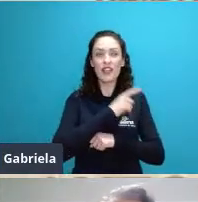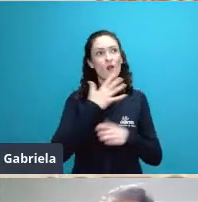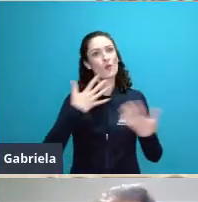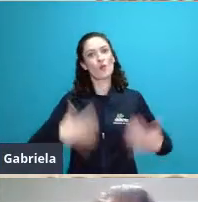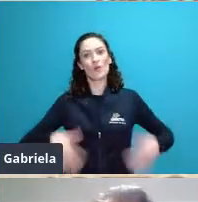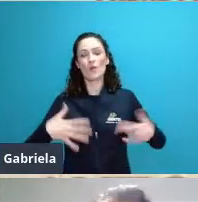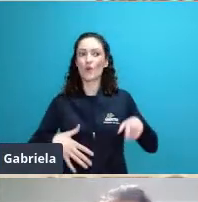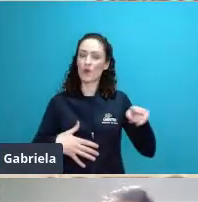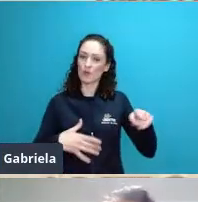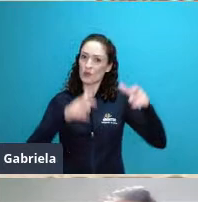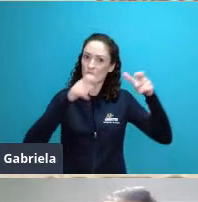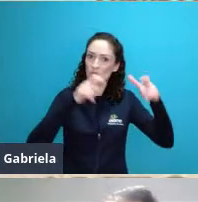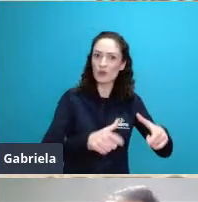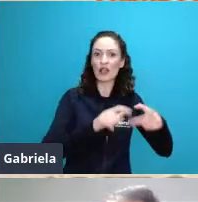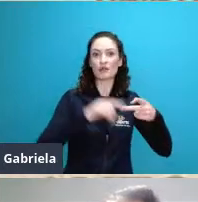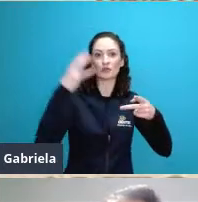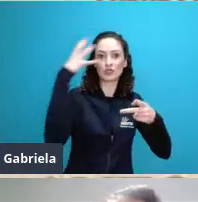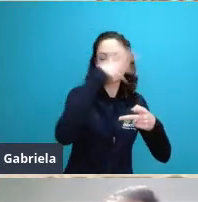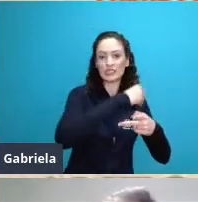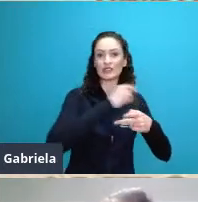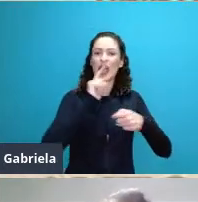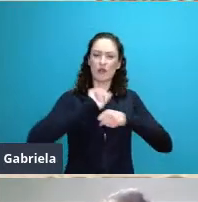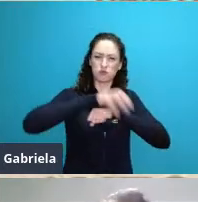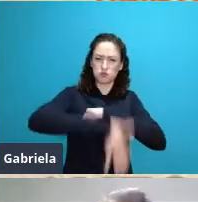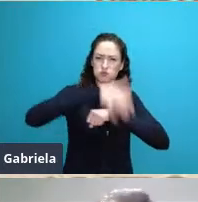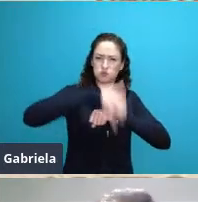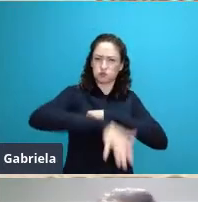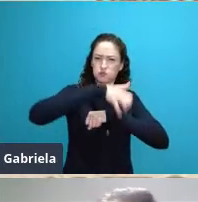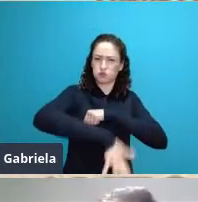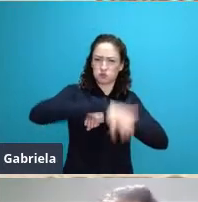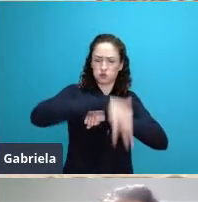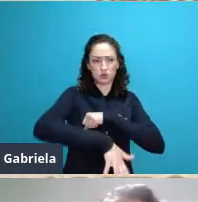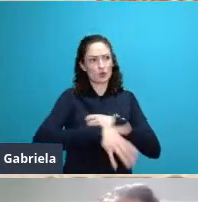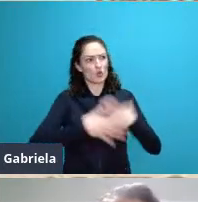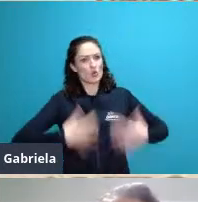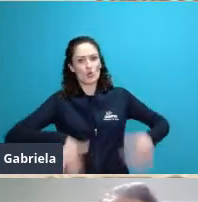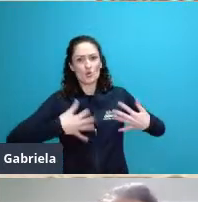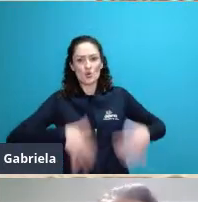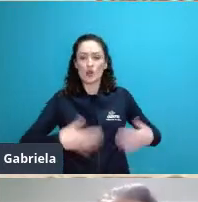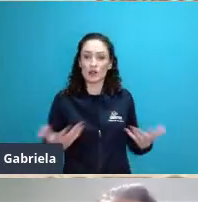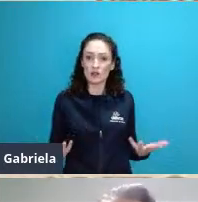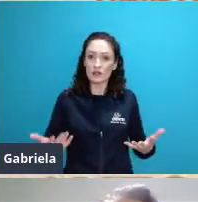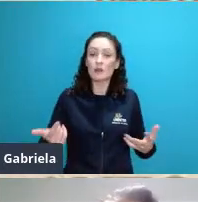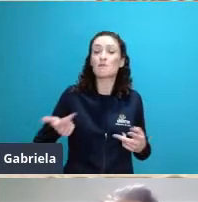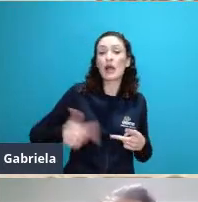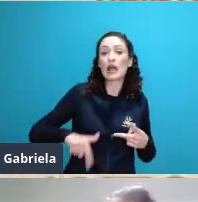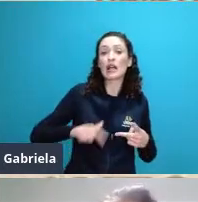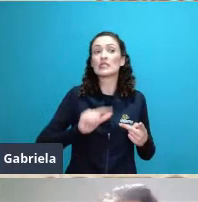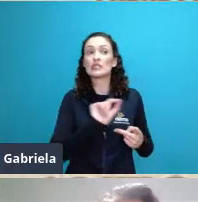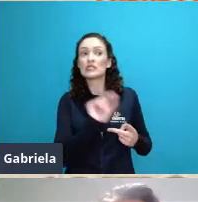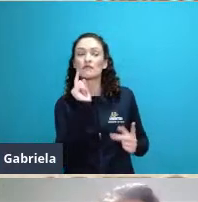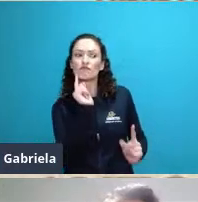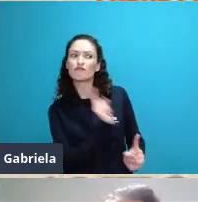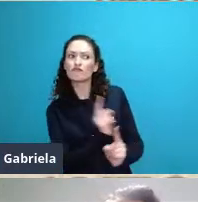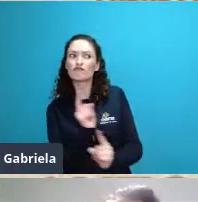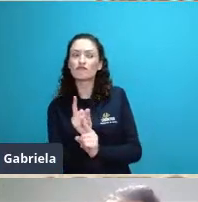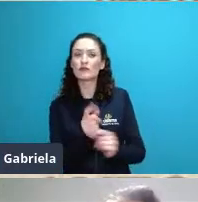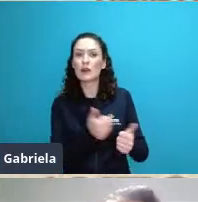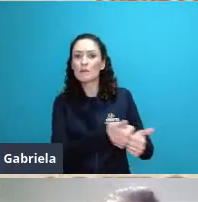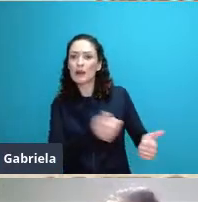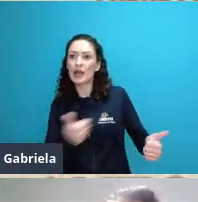geográfica geológica também com as cataratas do Iguaçu da diversidade em termos de energia com Itaipu